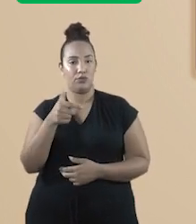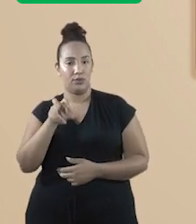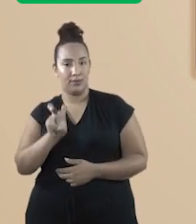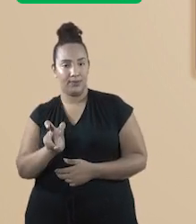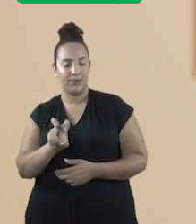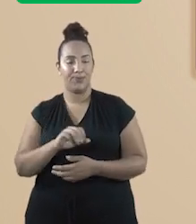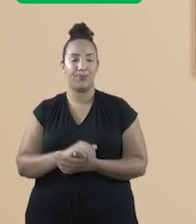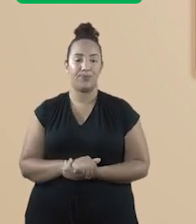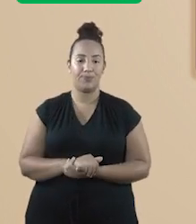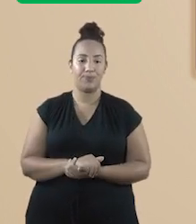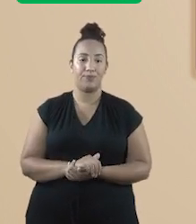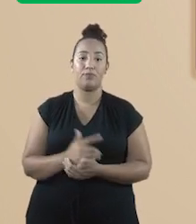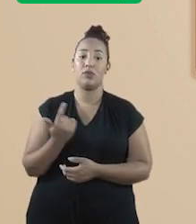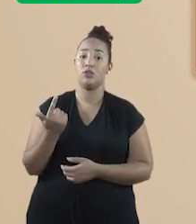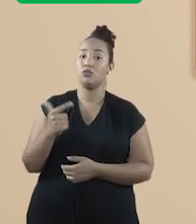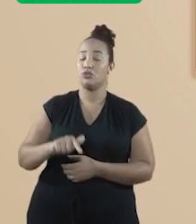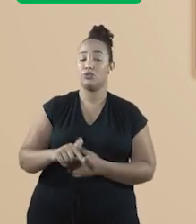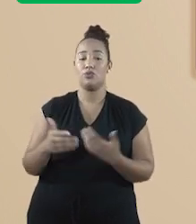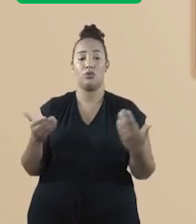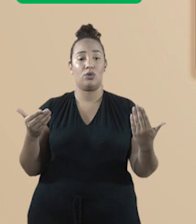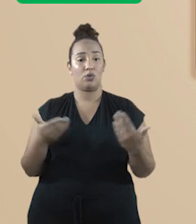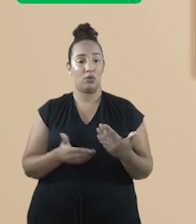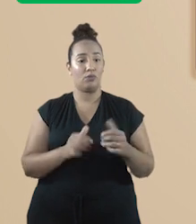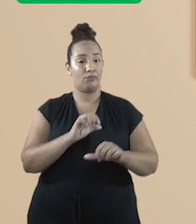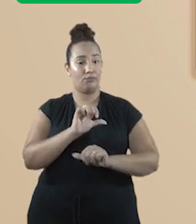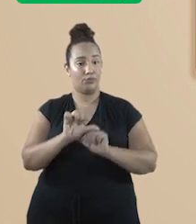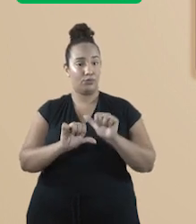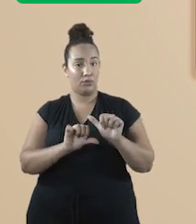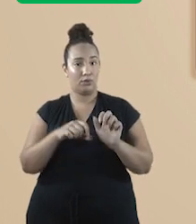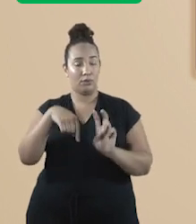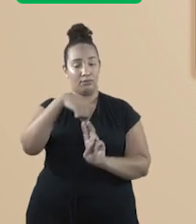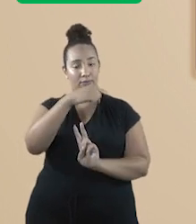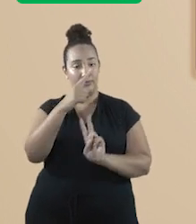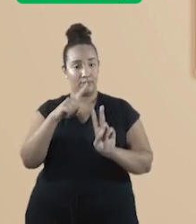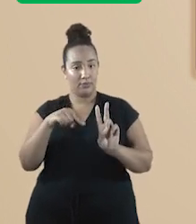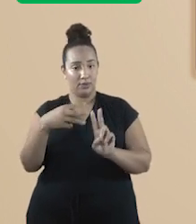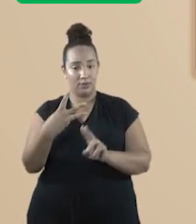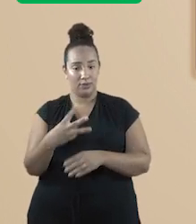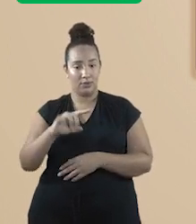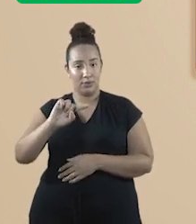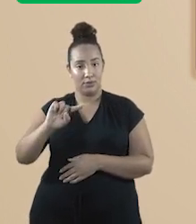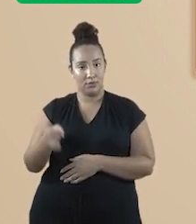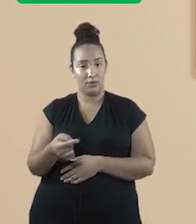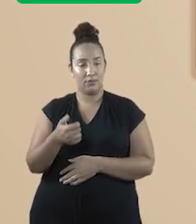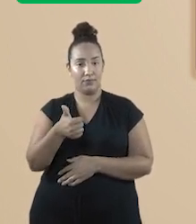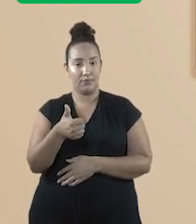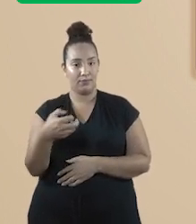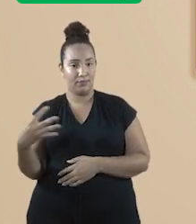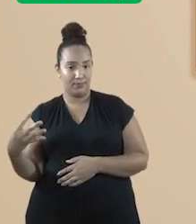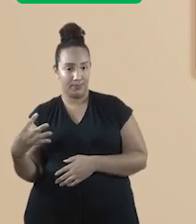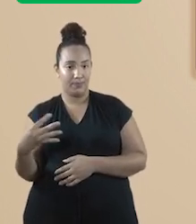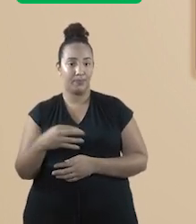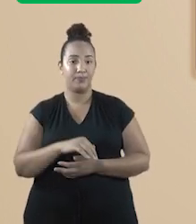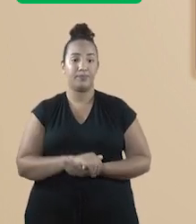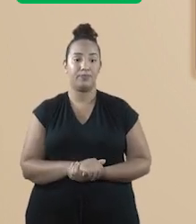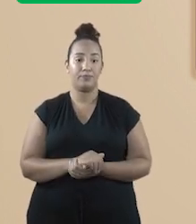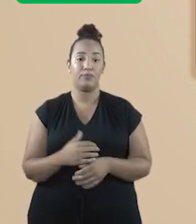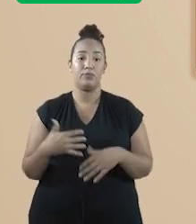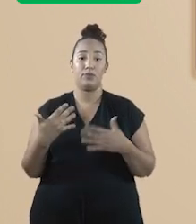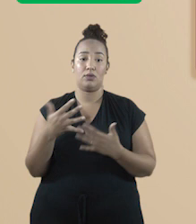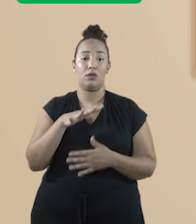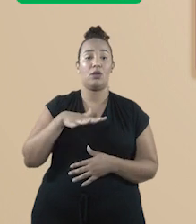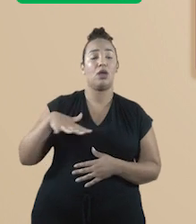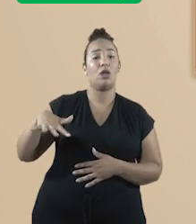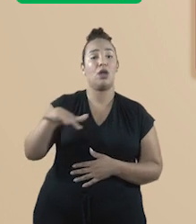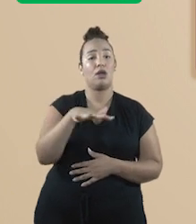Novamente, vamos arredondar o π para 3,14. Então, a